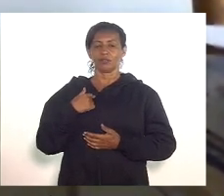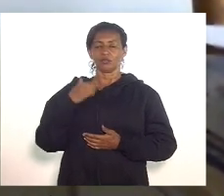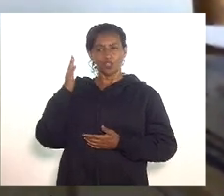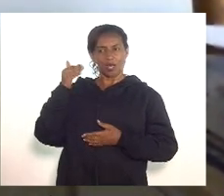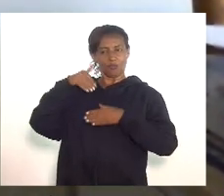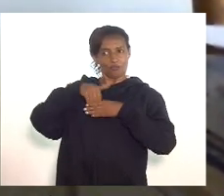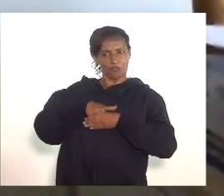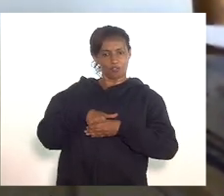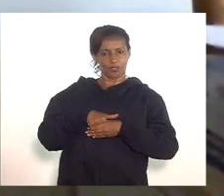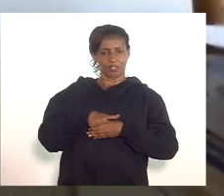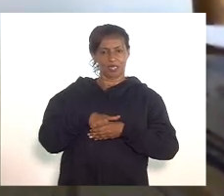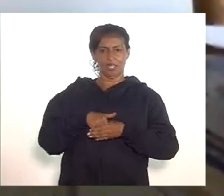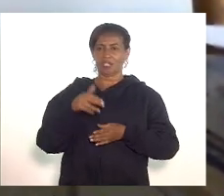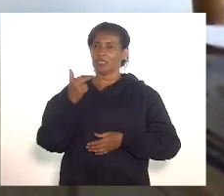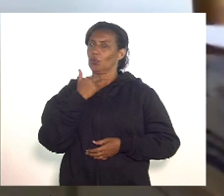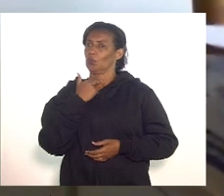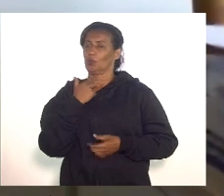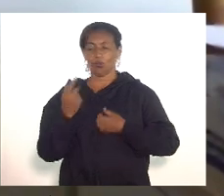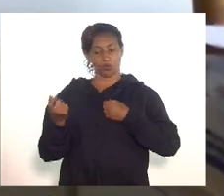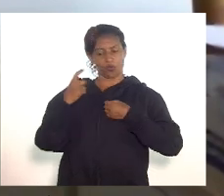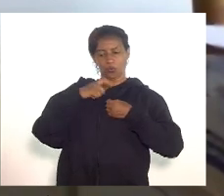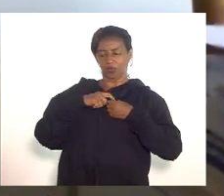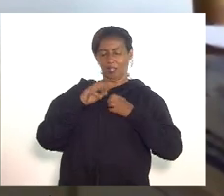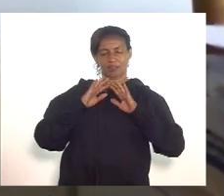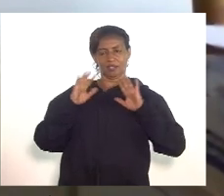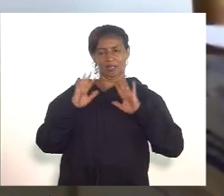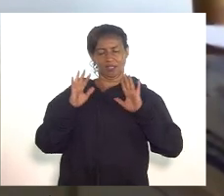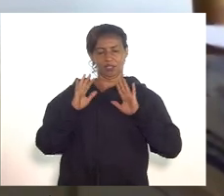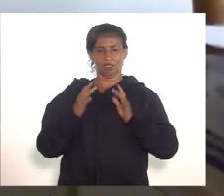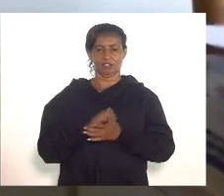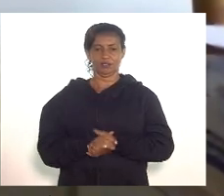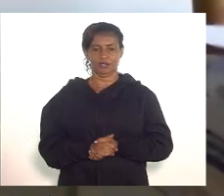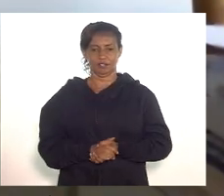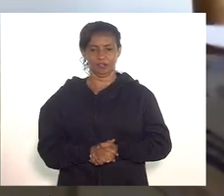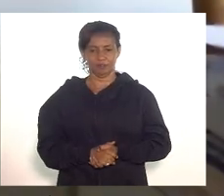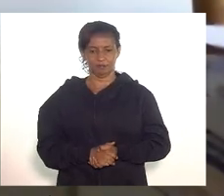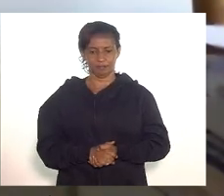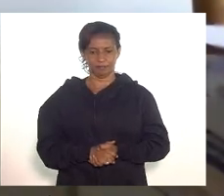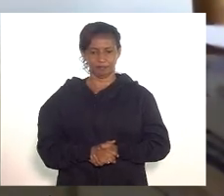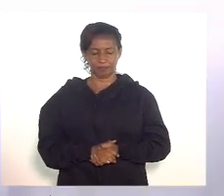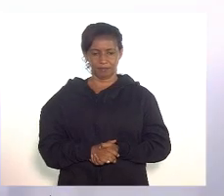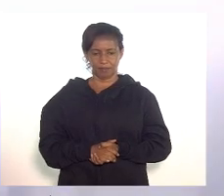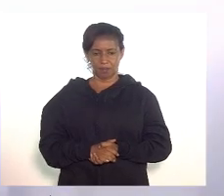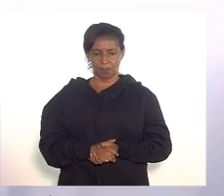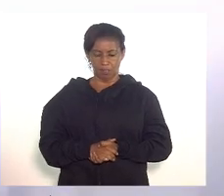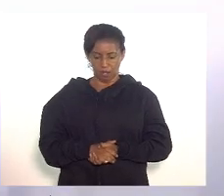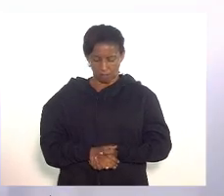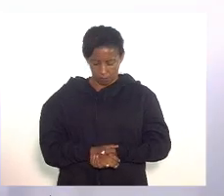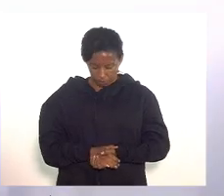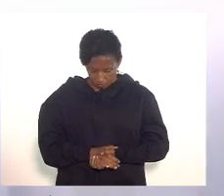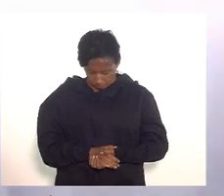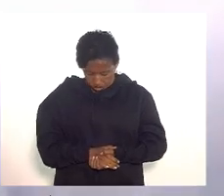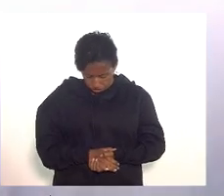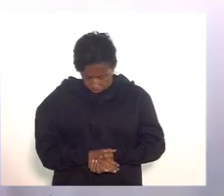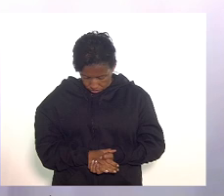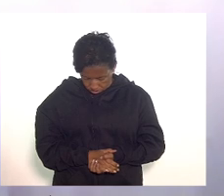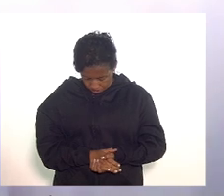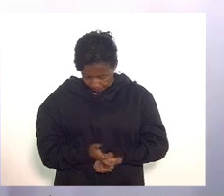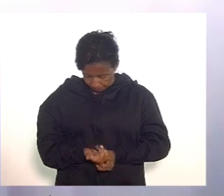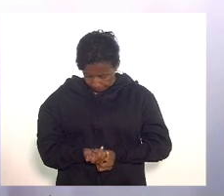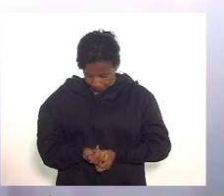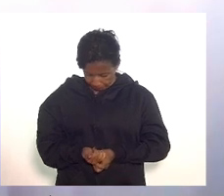votei então no mérito estou votando senhora presidente contrário pela comissão de